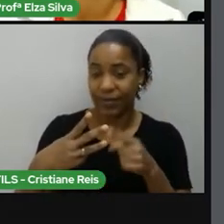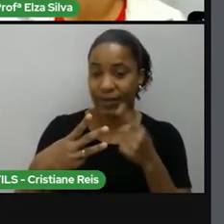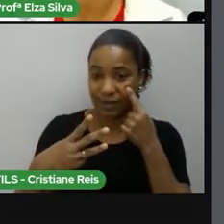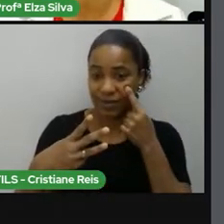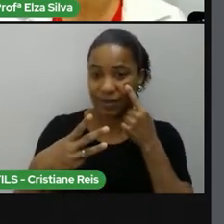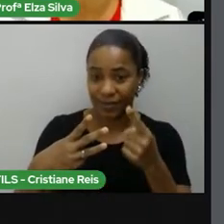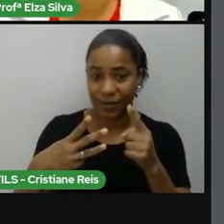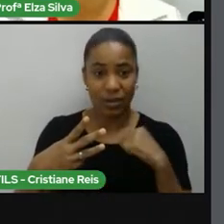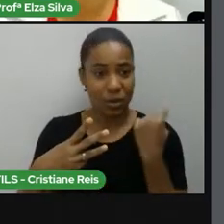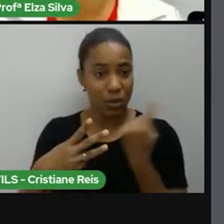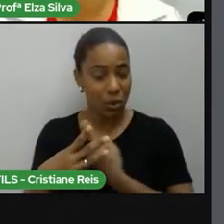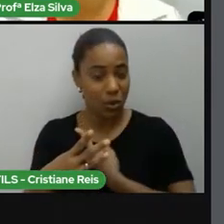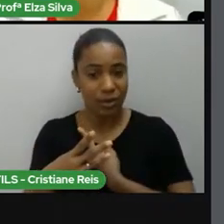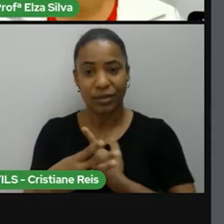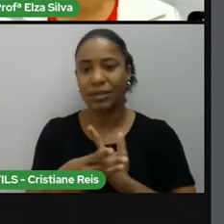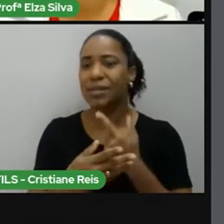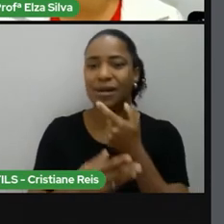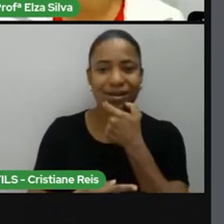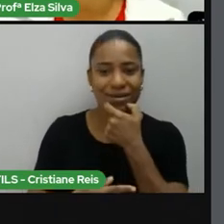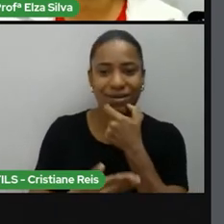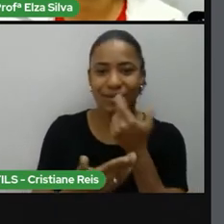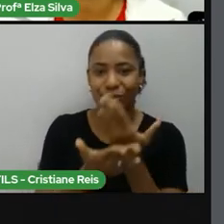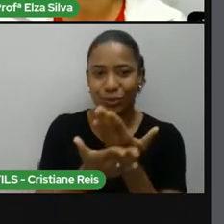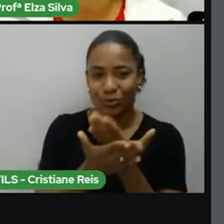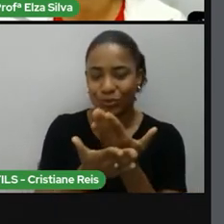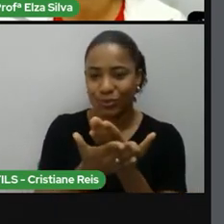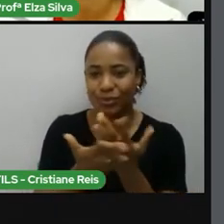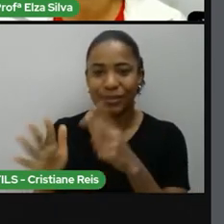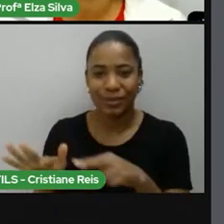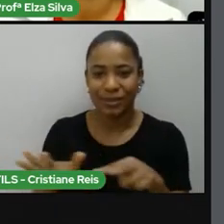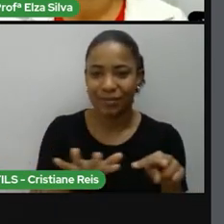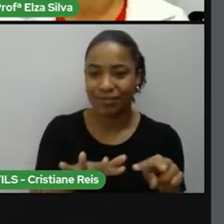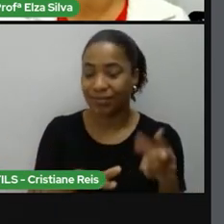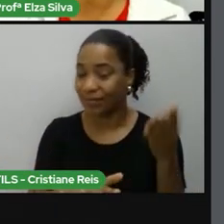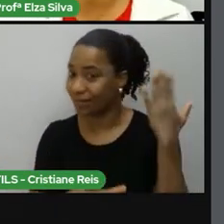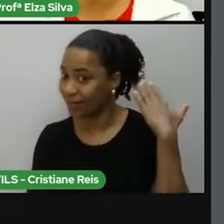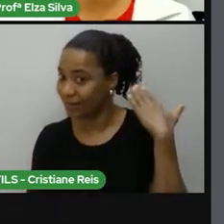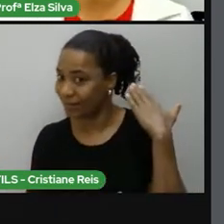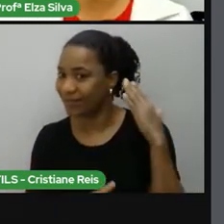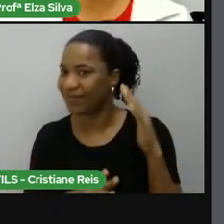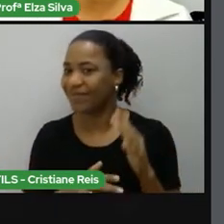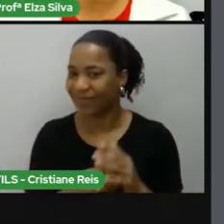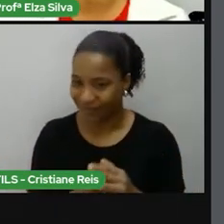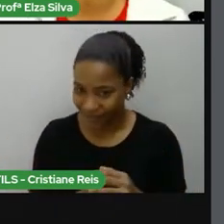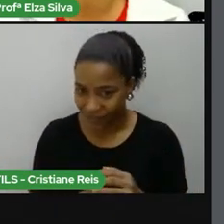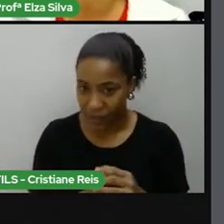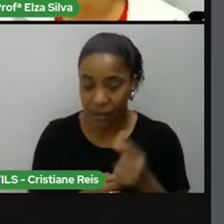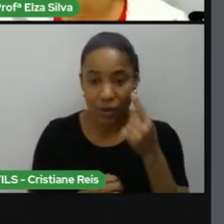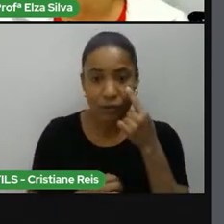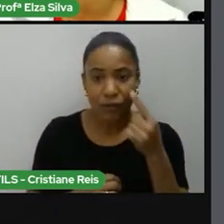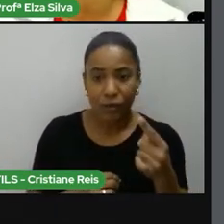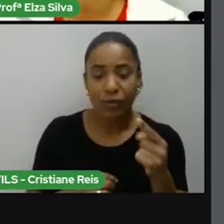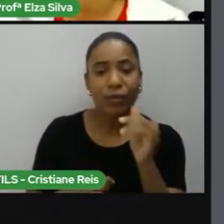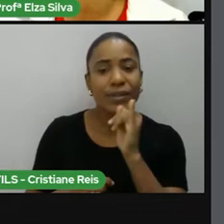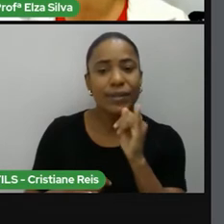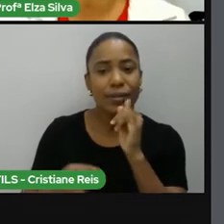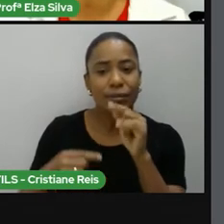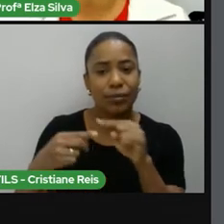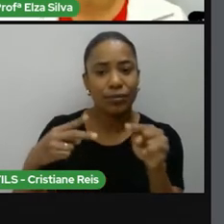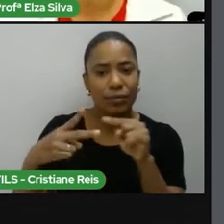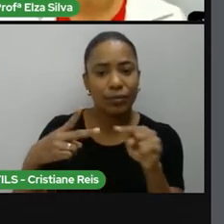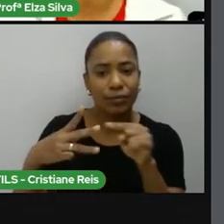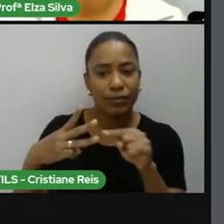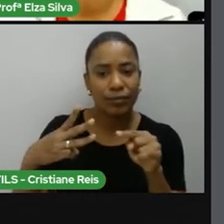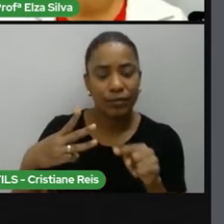Nós estudamos inglês semana passada. Observem que nesses exemplos, eu acrescentei duas